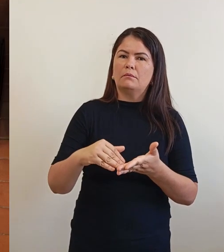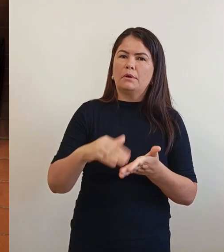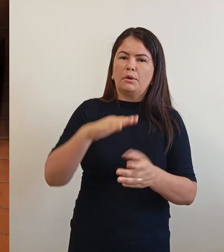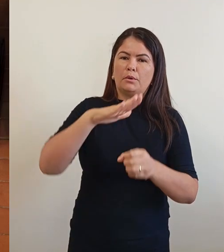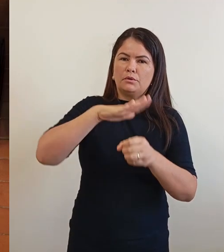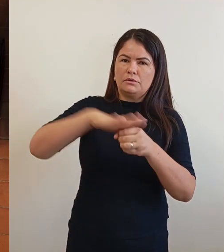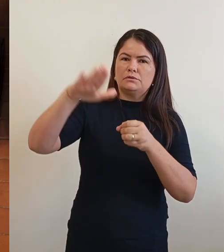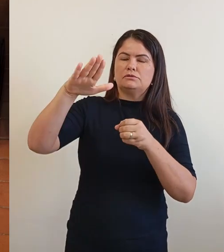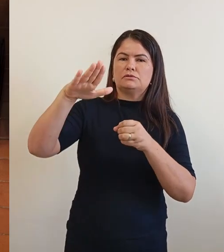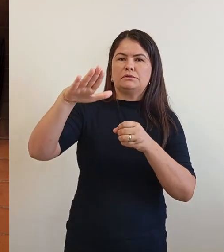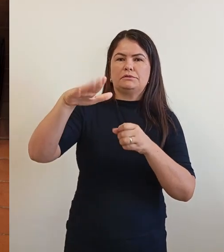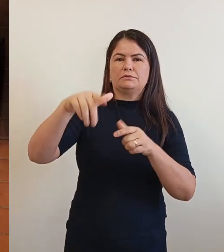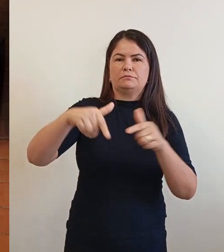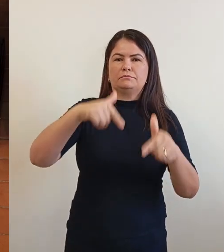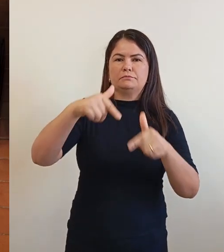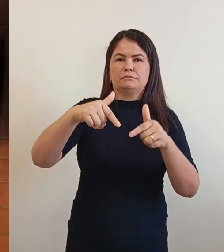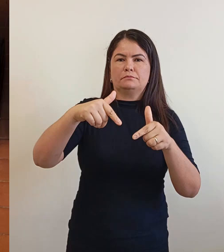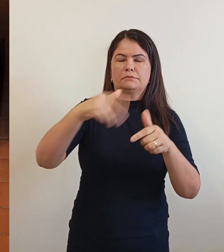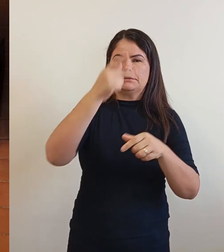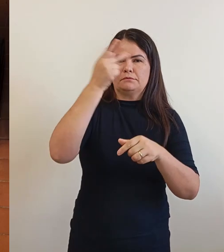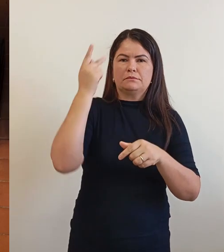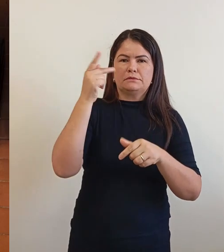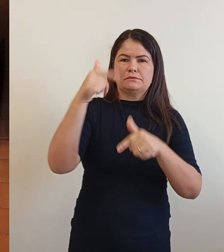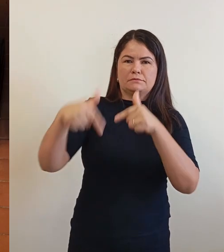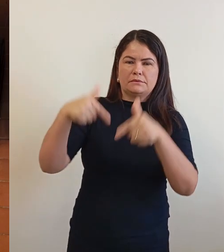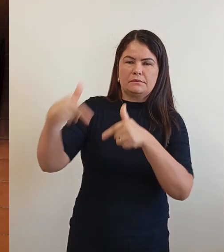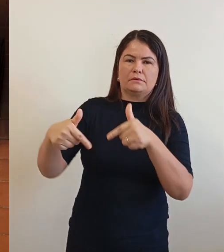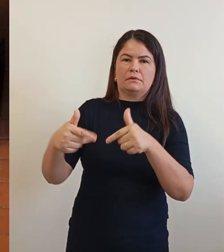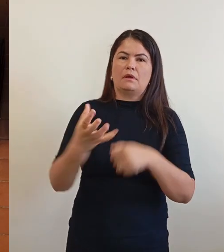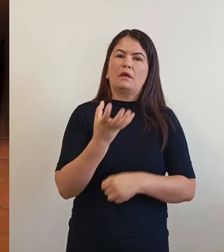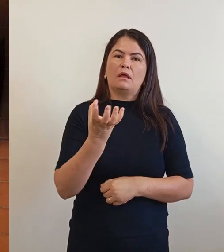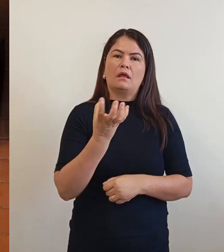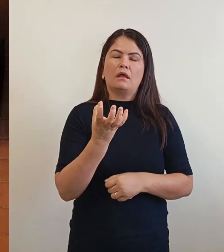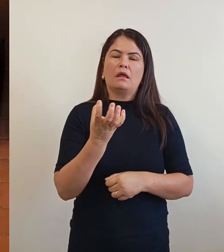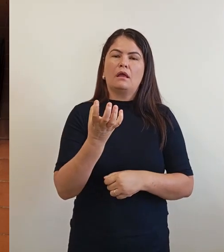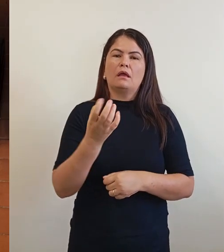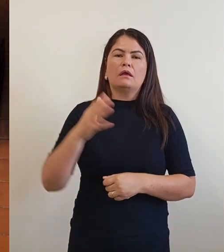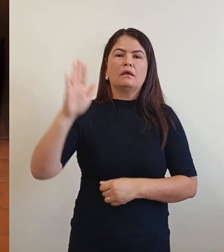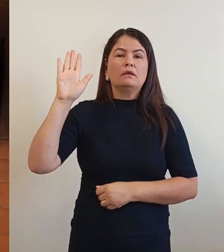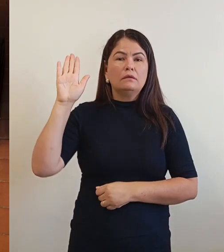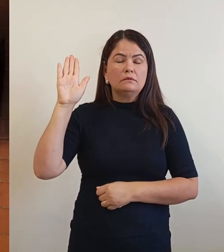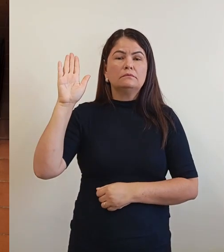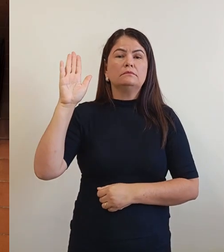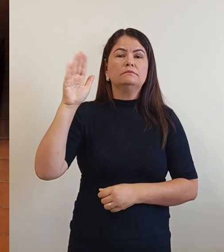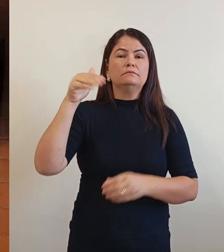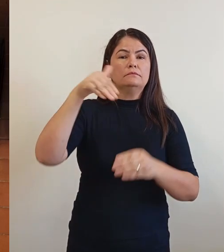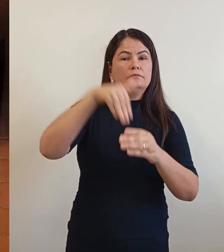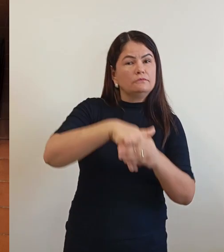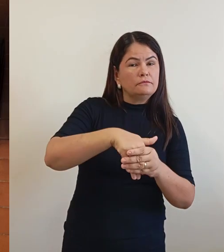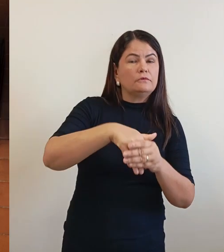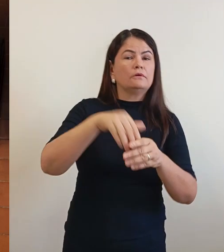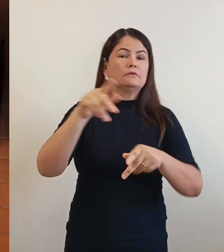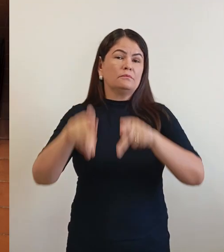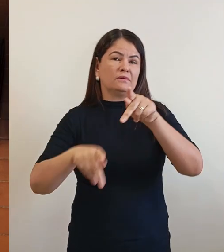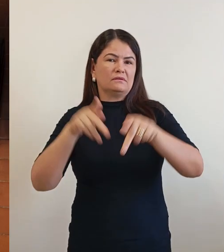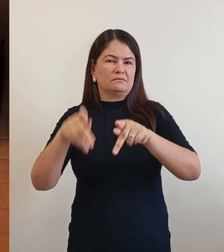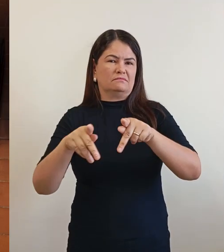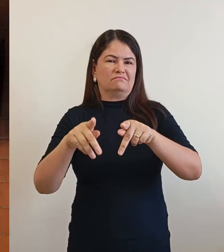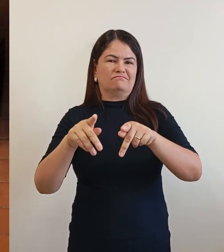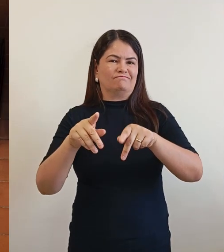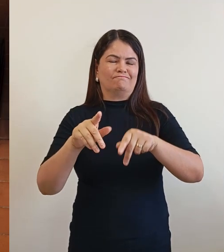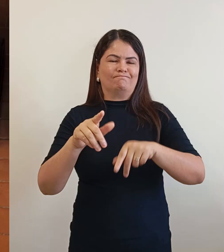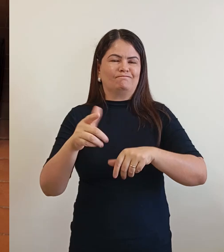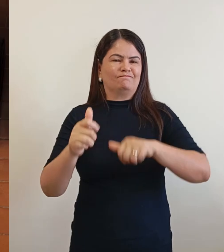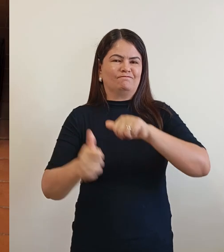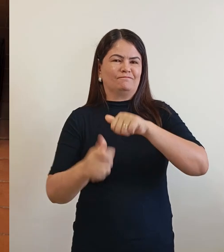população sem barganha. Nós não queremos barganhar o município, o nosso município, porque o compromisso